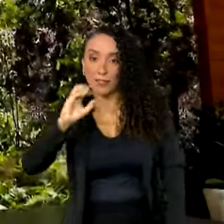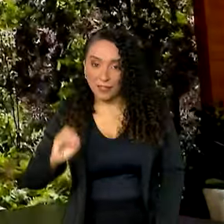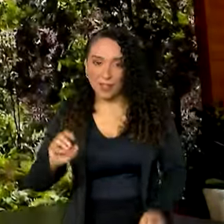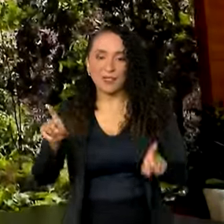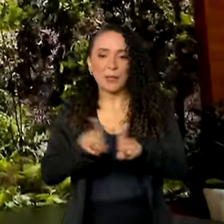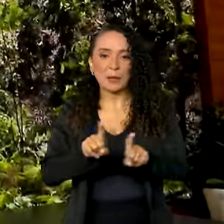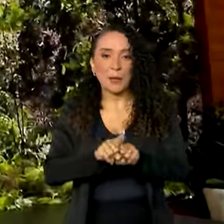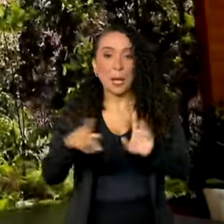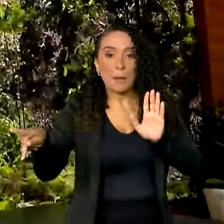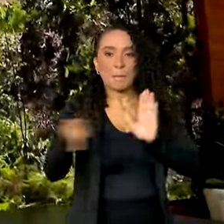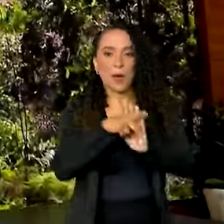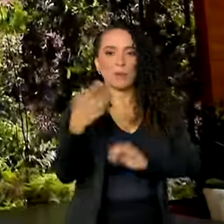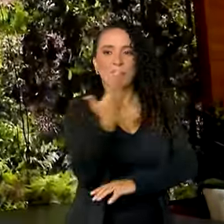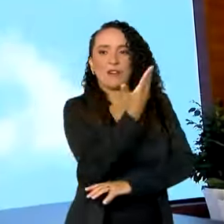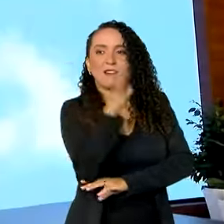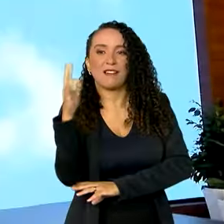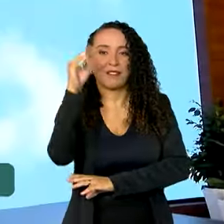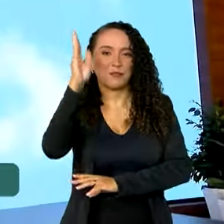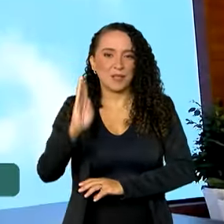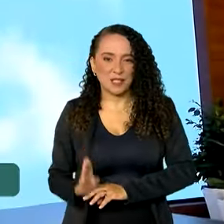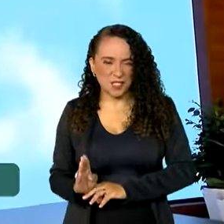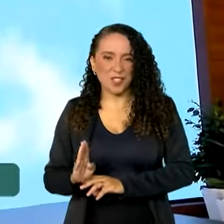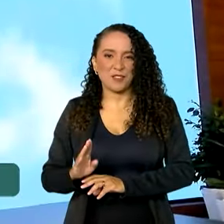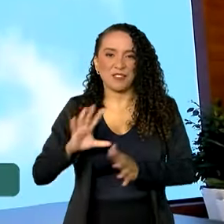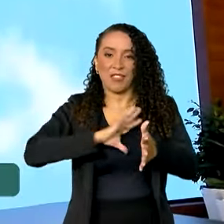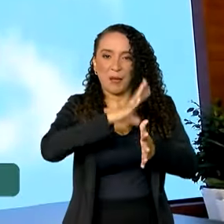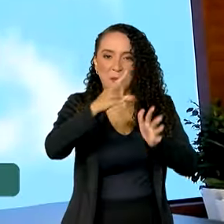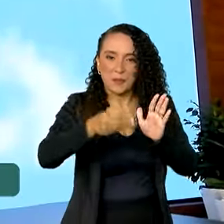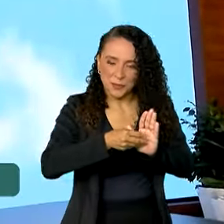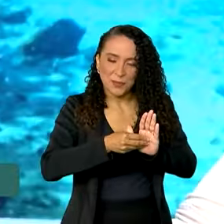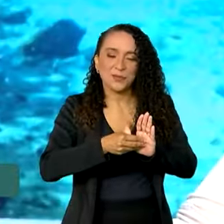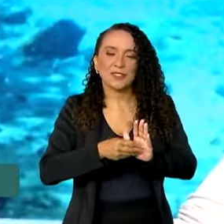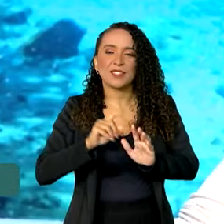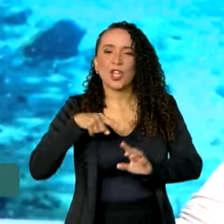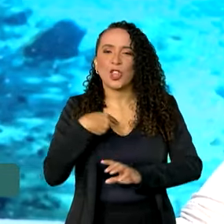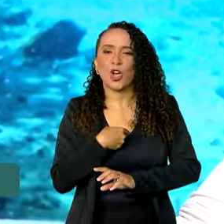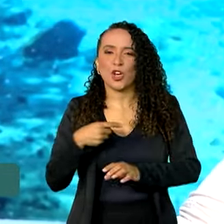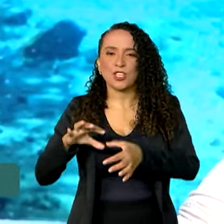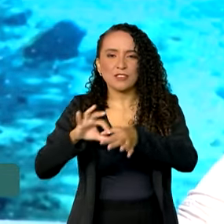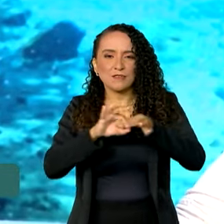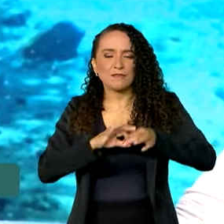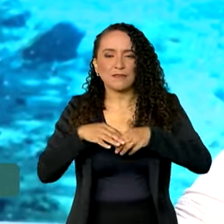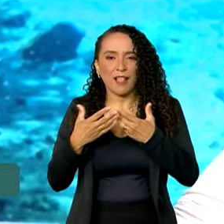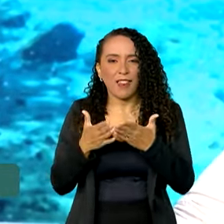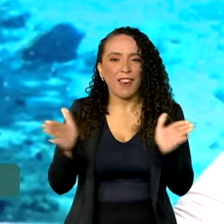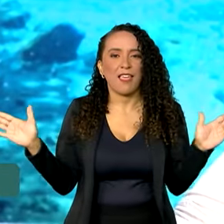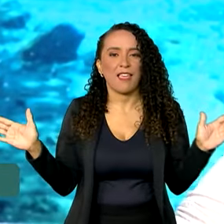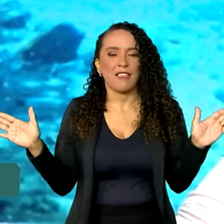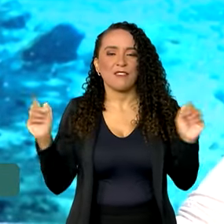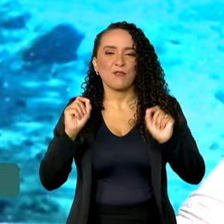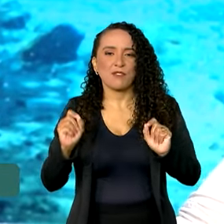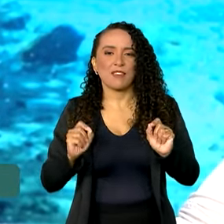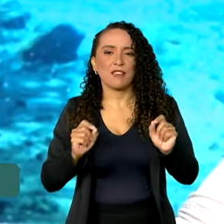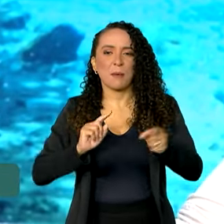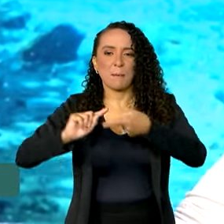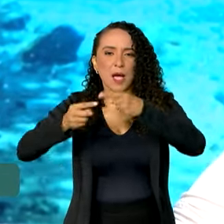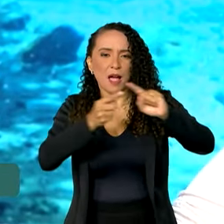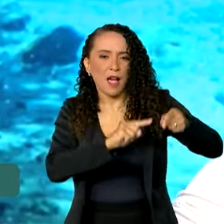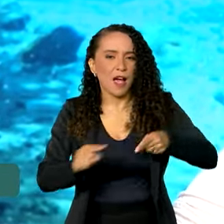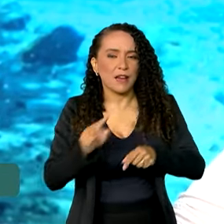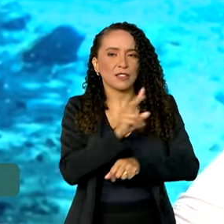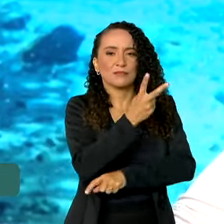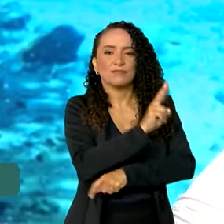para a COP da Floresta, a COP do Brasil, a COP da Amazônia. Estamos todos de braços abertos, prontos para discutir